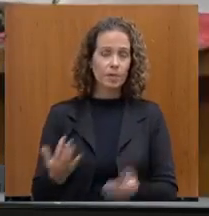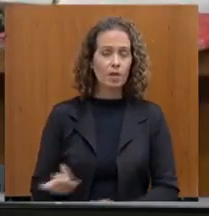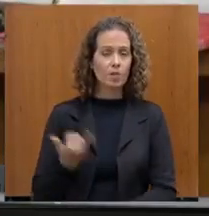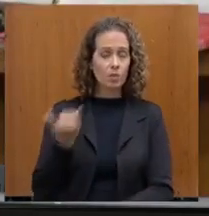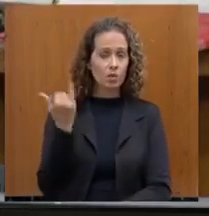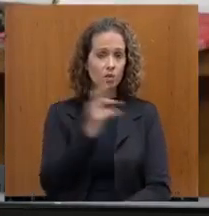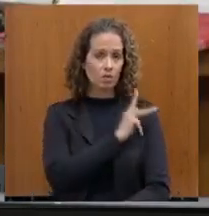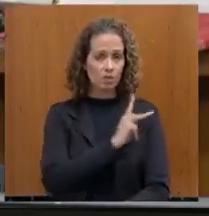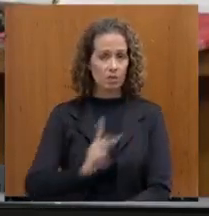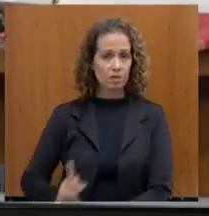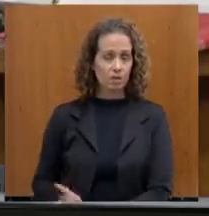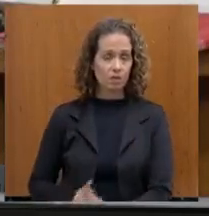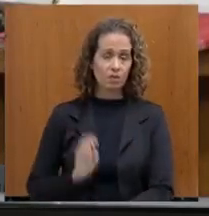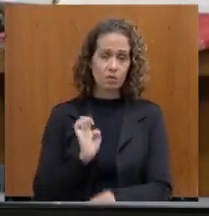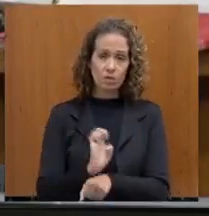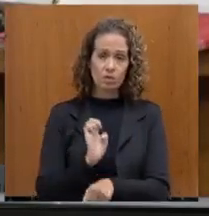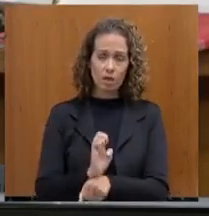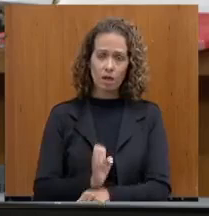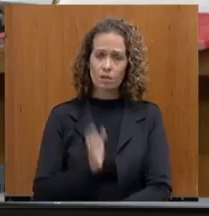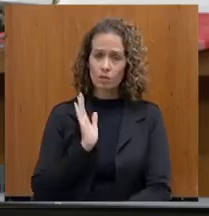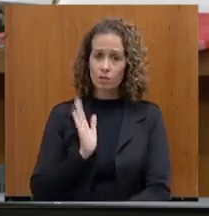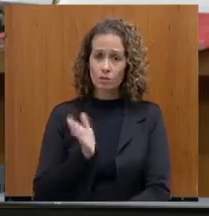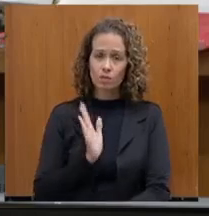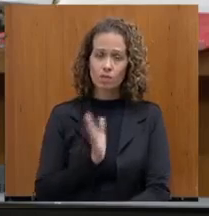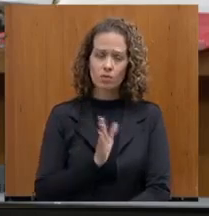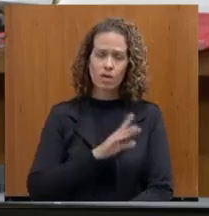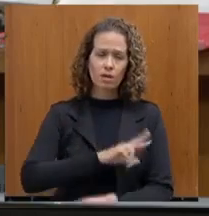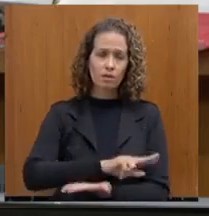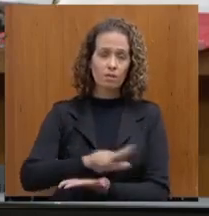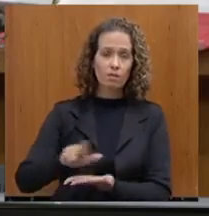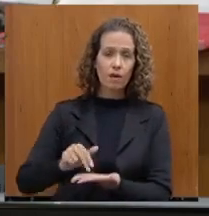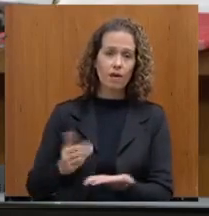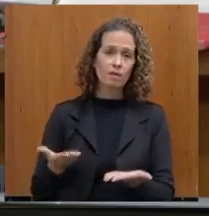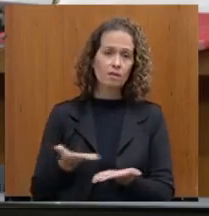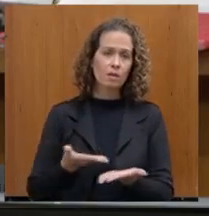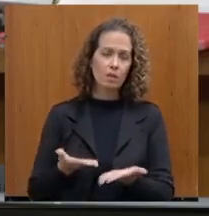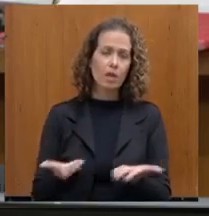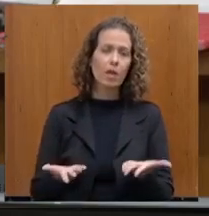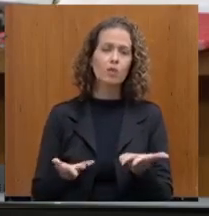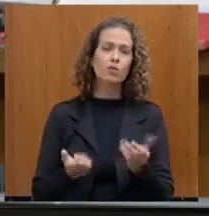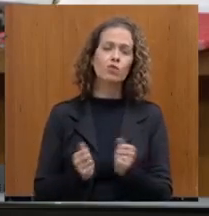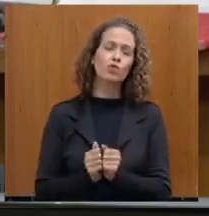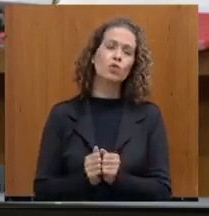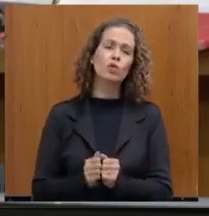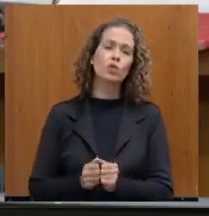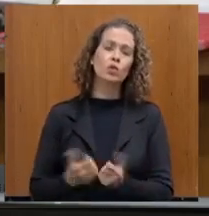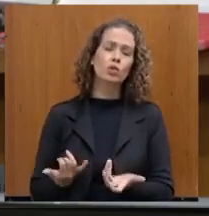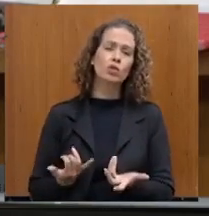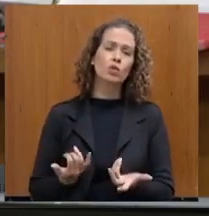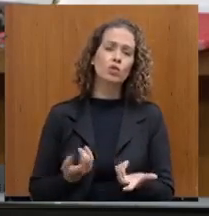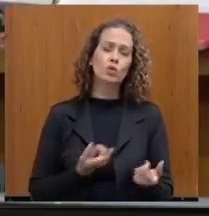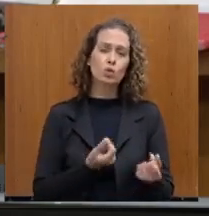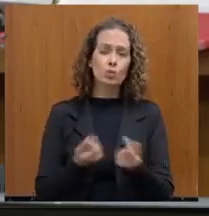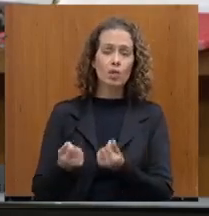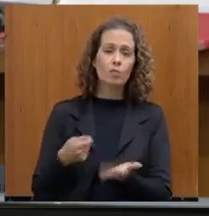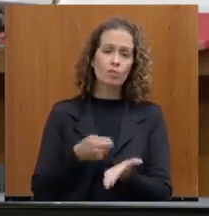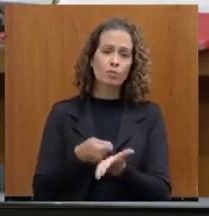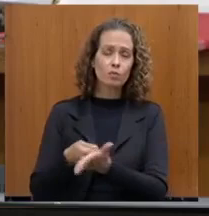que o Estado já automatizou vários tratamentos tributários setoriais no sentido de